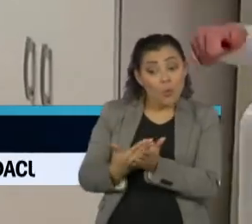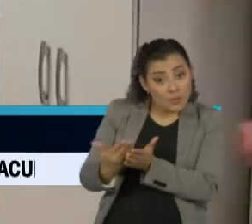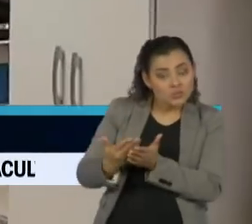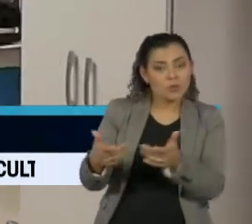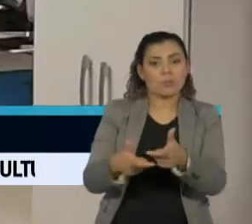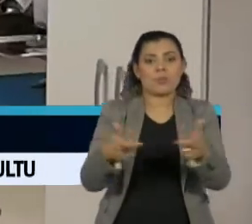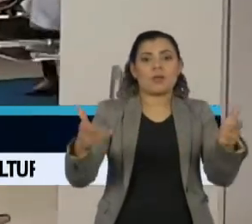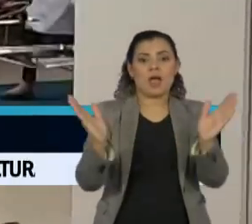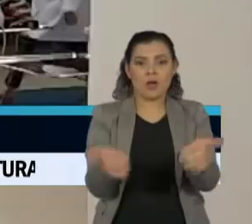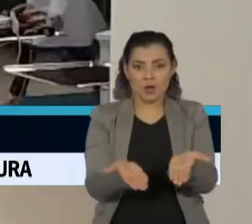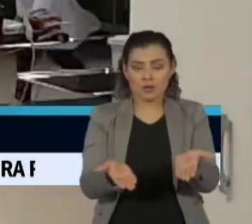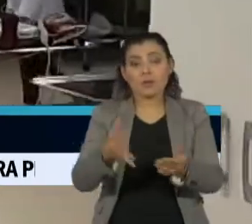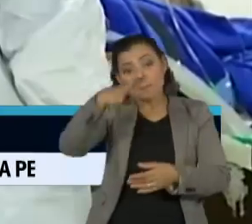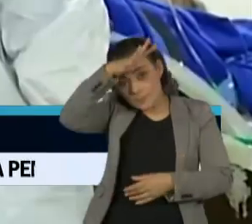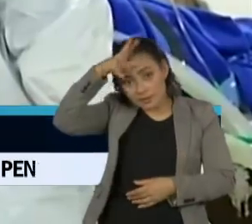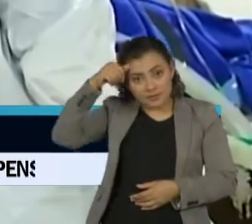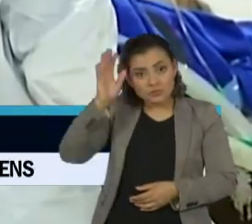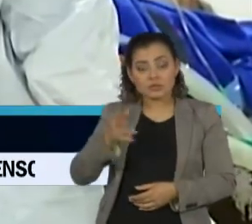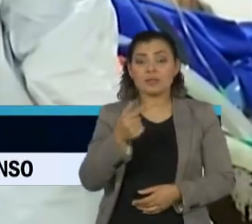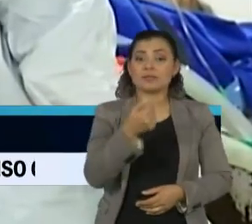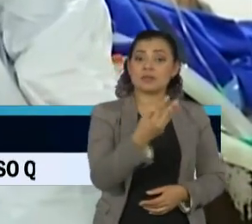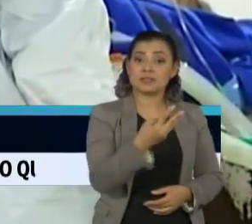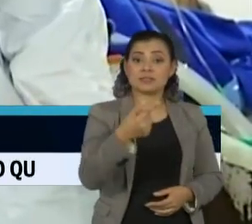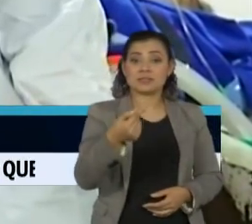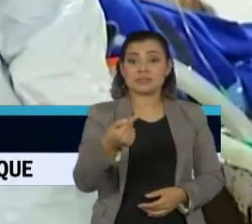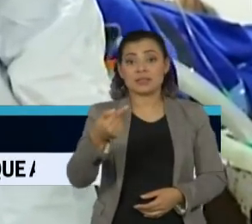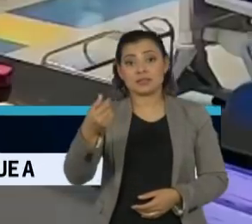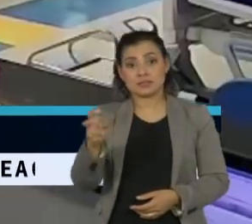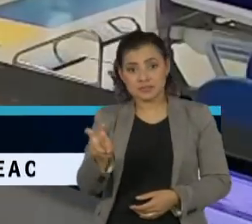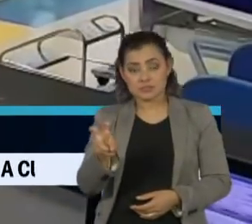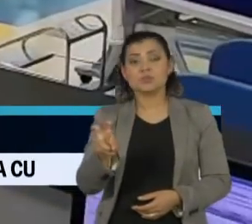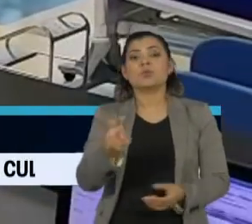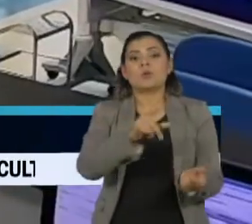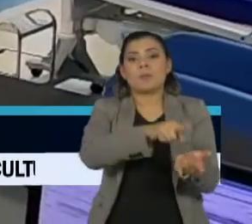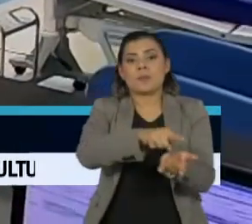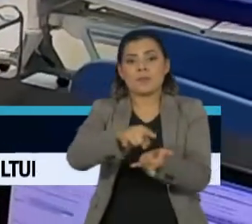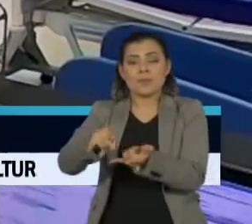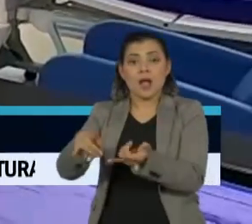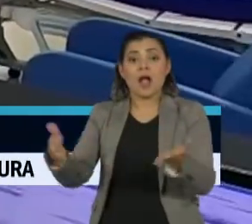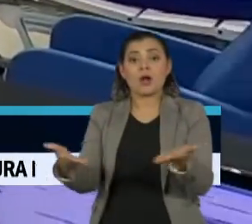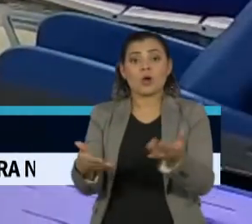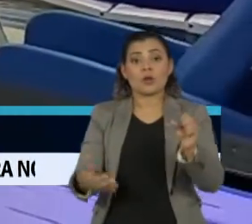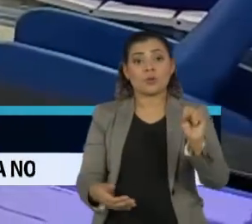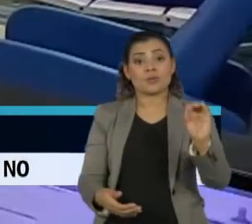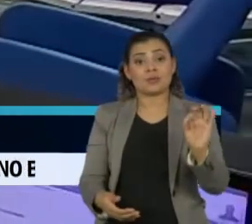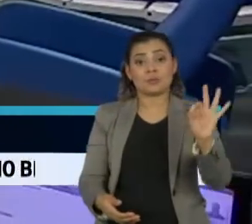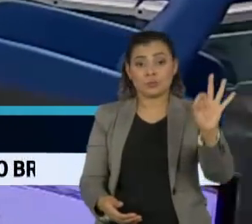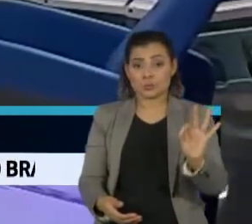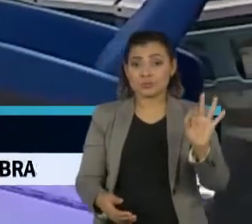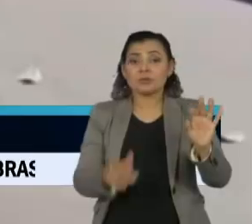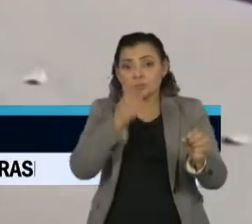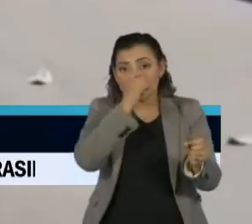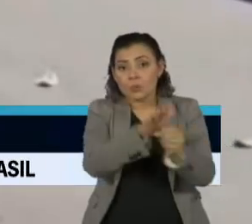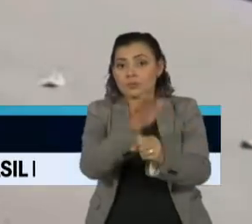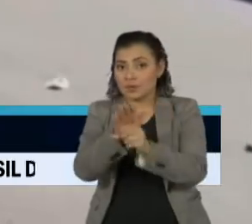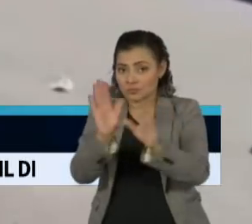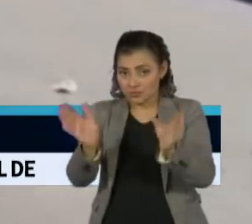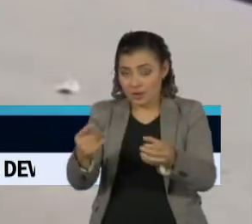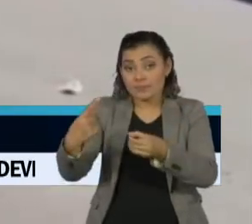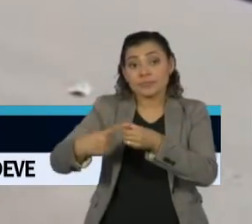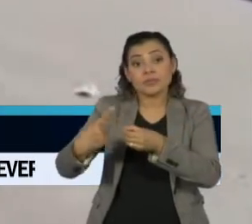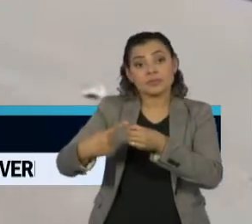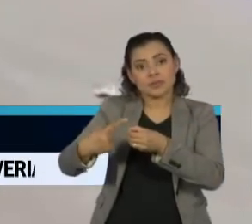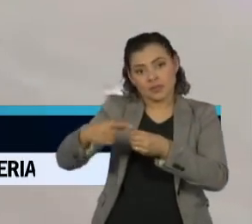Em Manaus, dos 375 leitos para tratamento da covid-19, quase 80% estão ocupados. No interior do